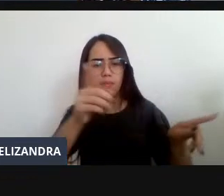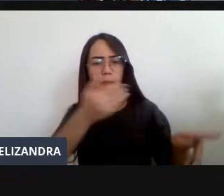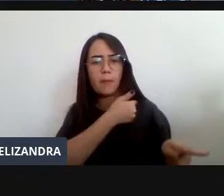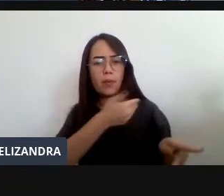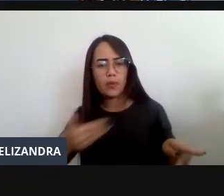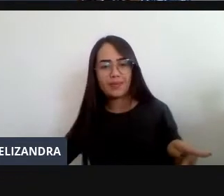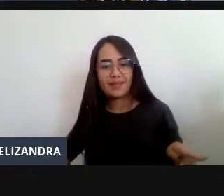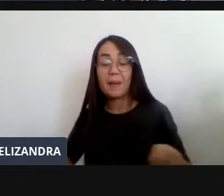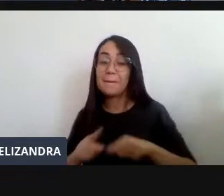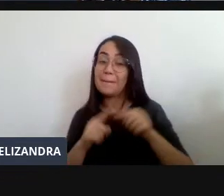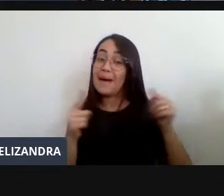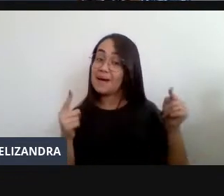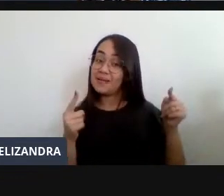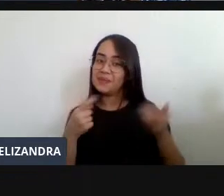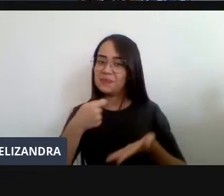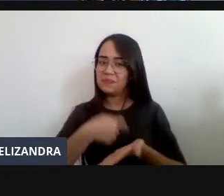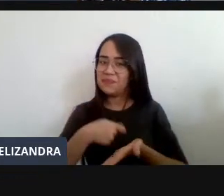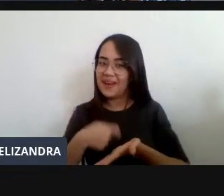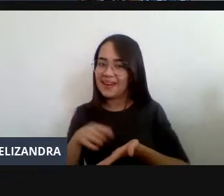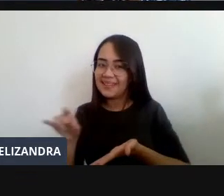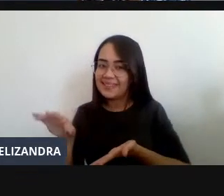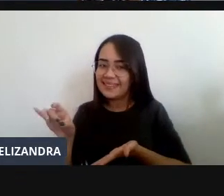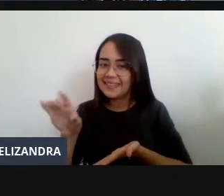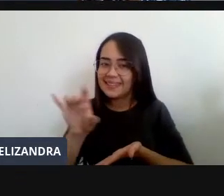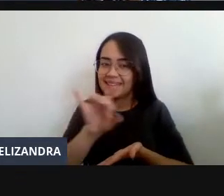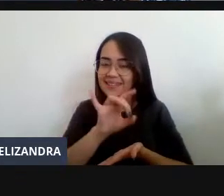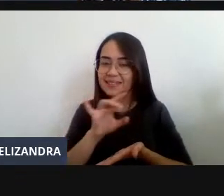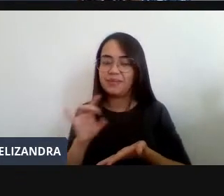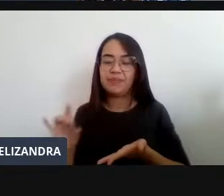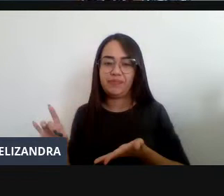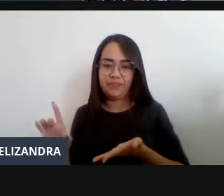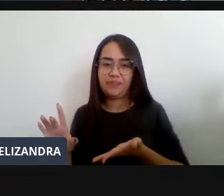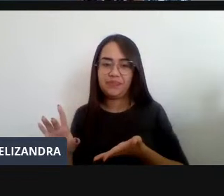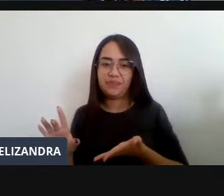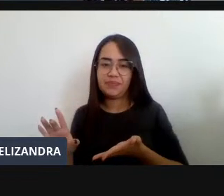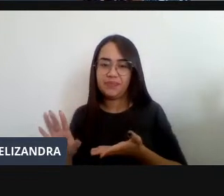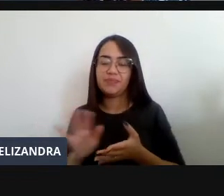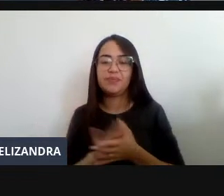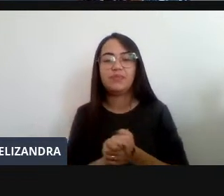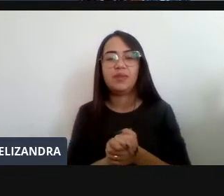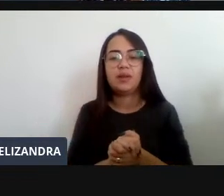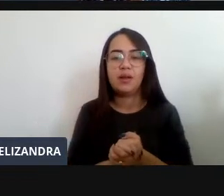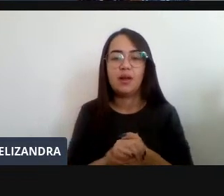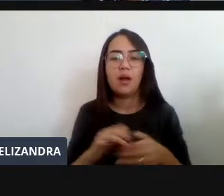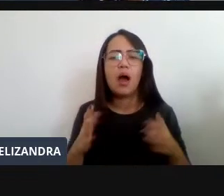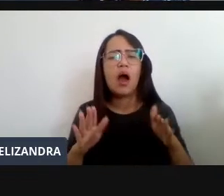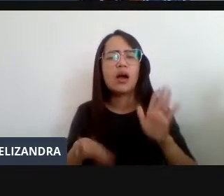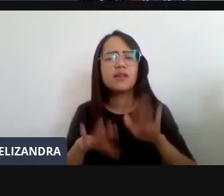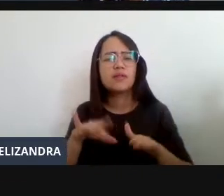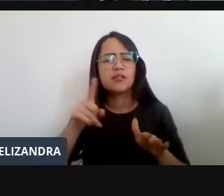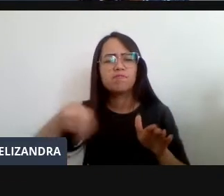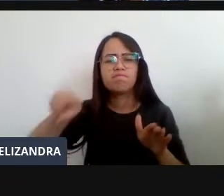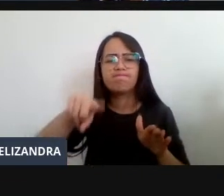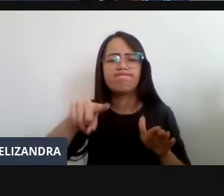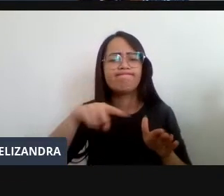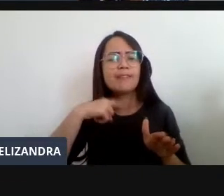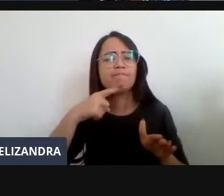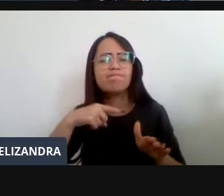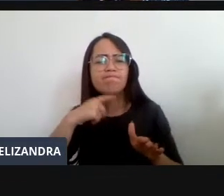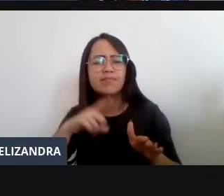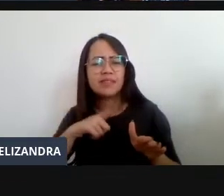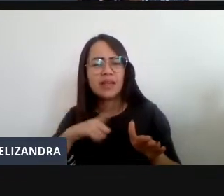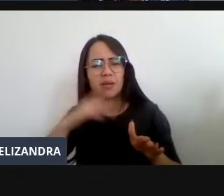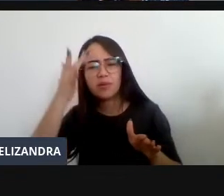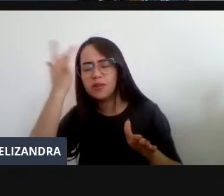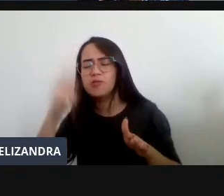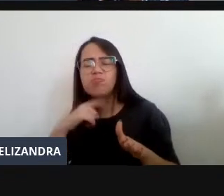Então Vocês Estão Aqui Para Ser Beneficiado Por Aqueles Que Muitas Vezes Não Tiveram A Chance De Adentrar Dentro De Uma Universidade